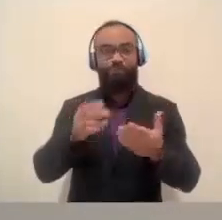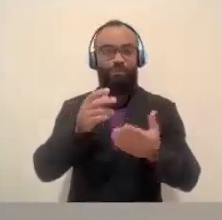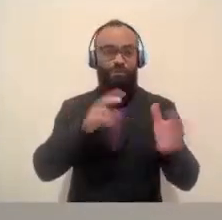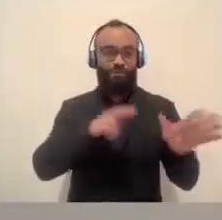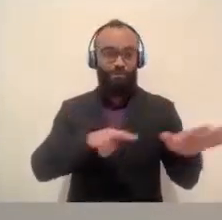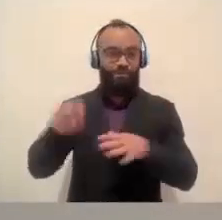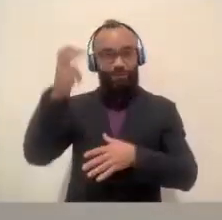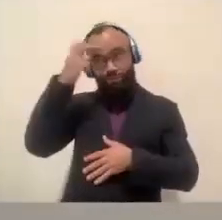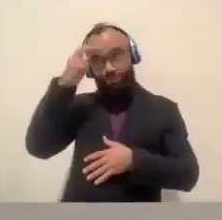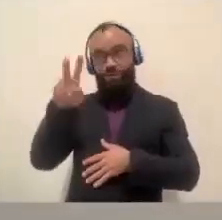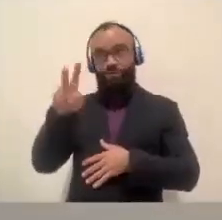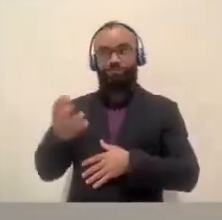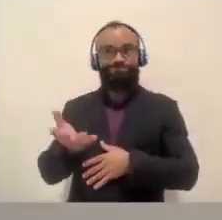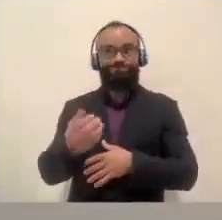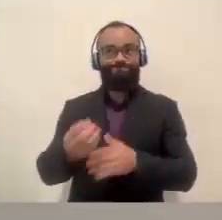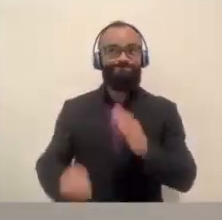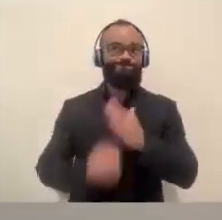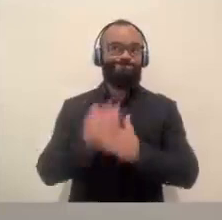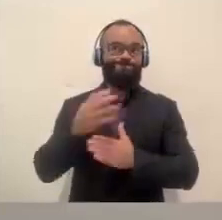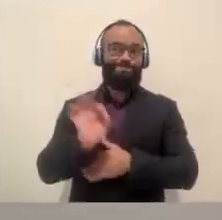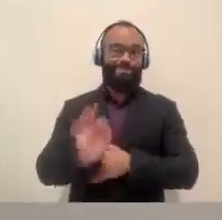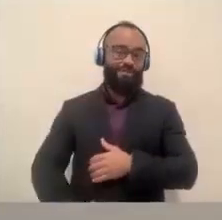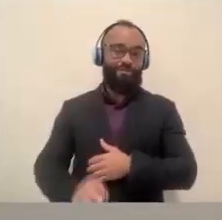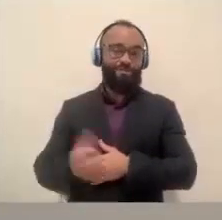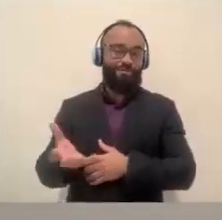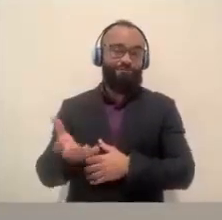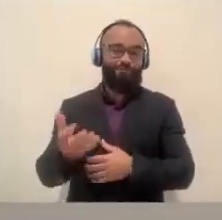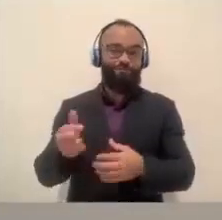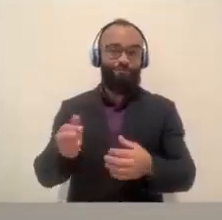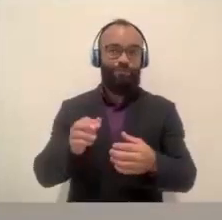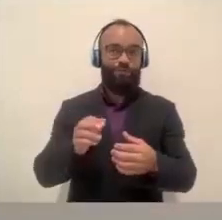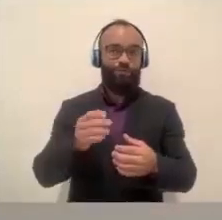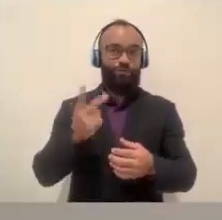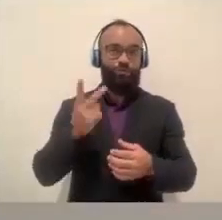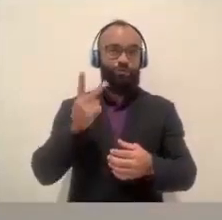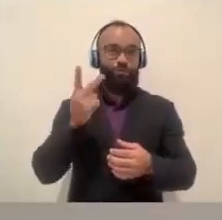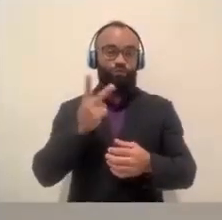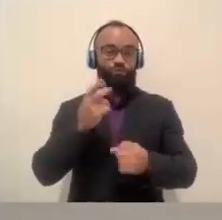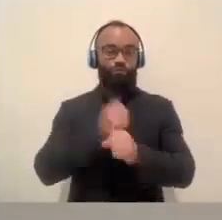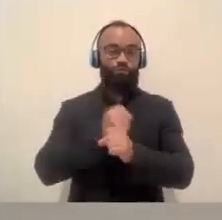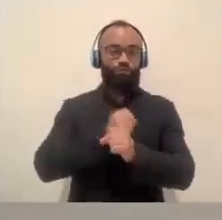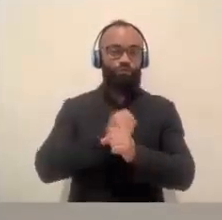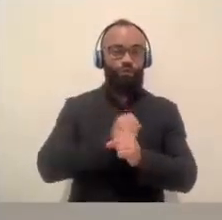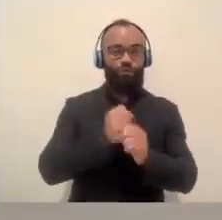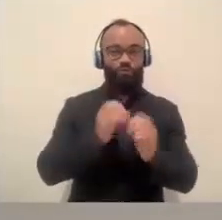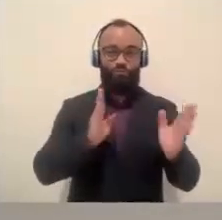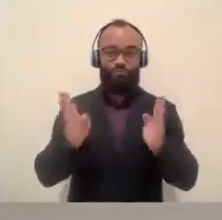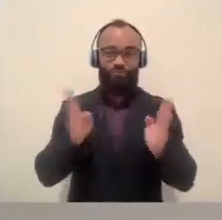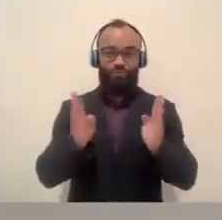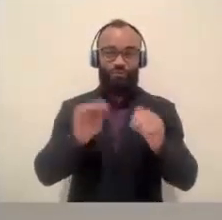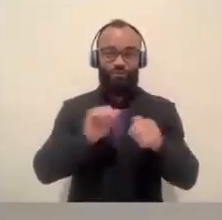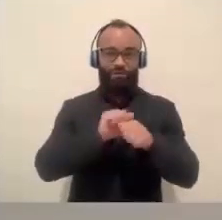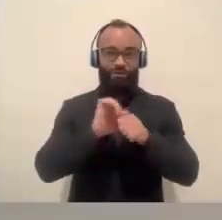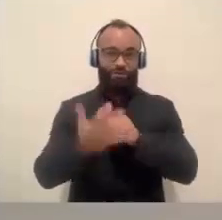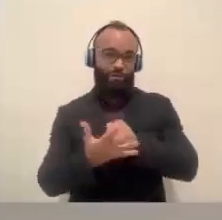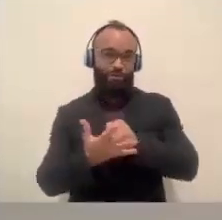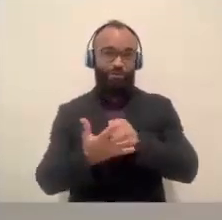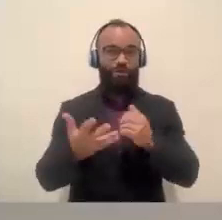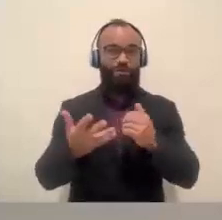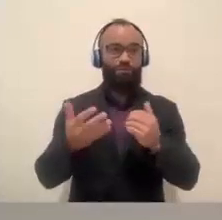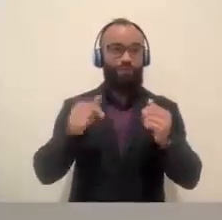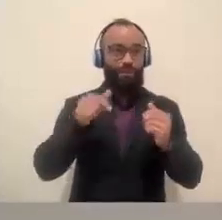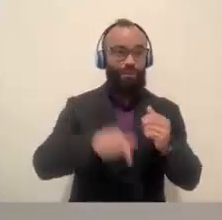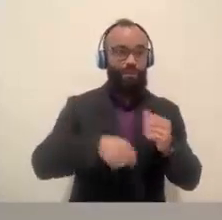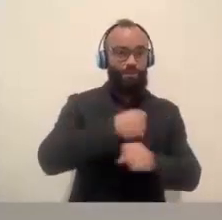realmente espera que não aconteceu os dois anos, o ano da pandemia, não aconteceu o ano passado, esse ano não acontece.